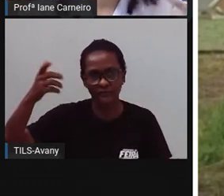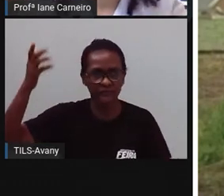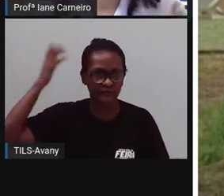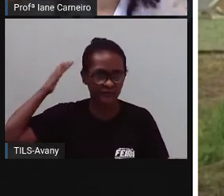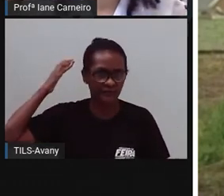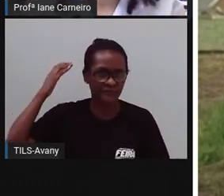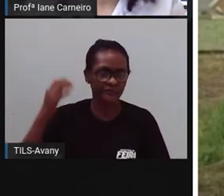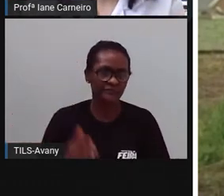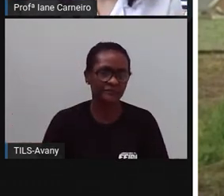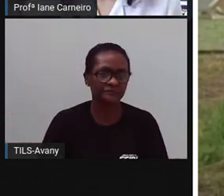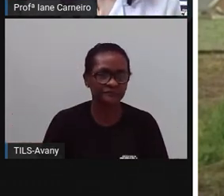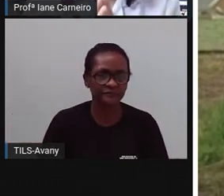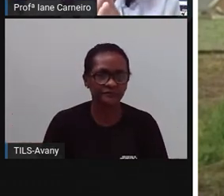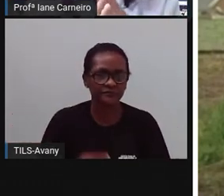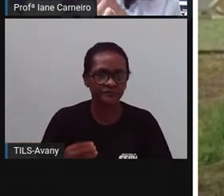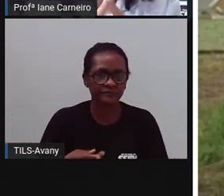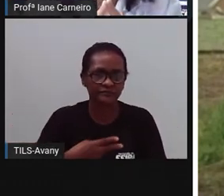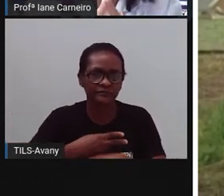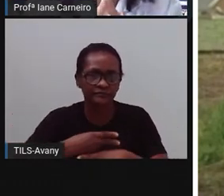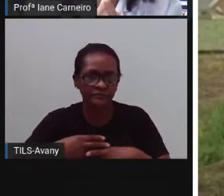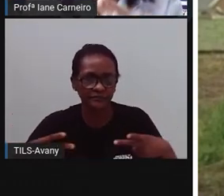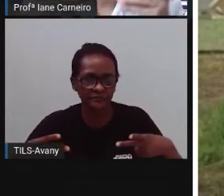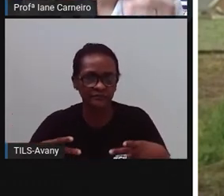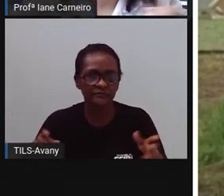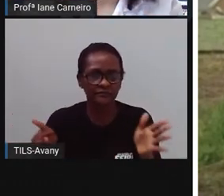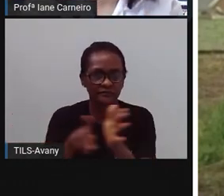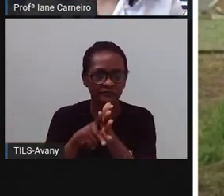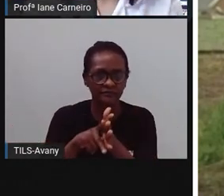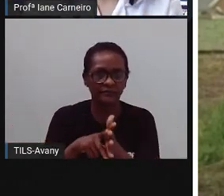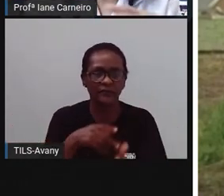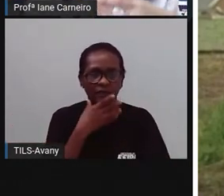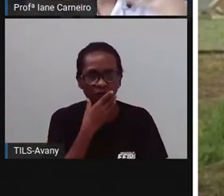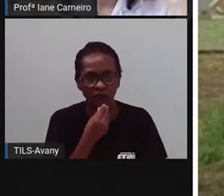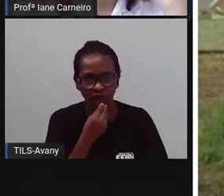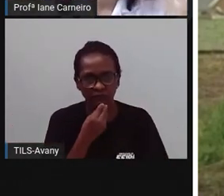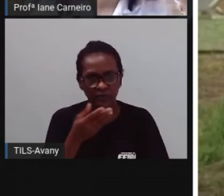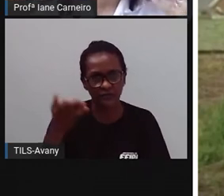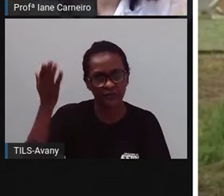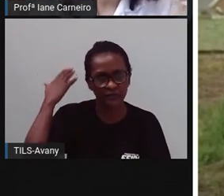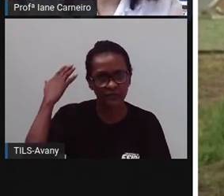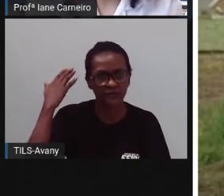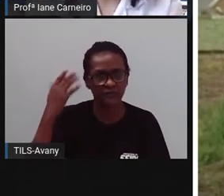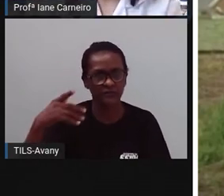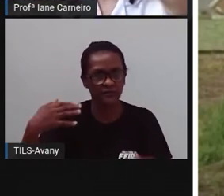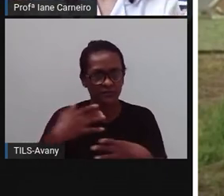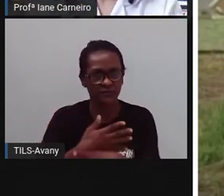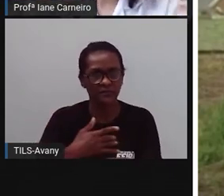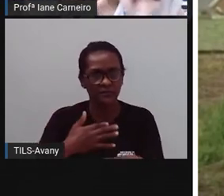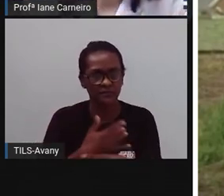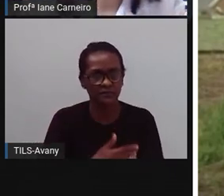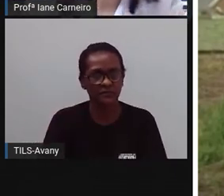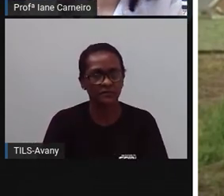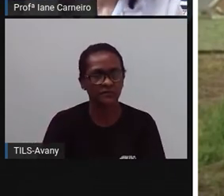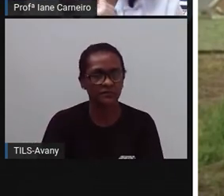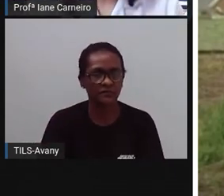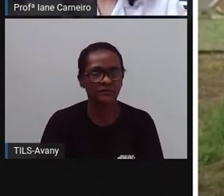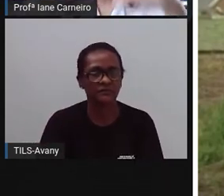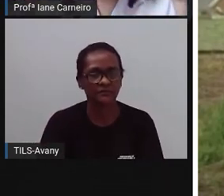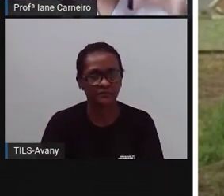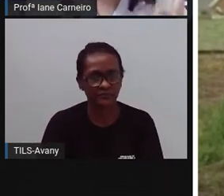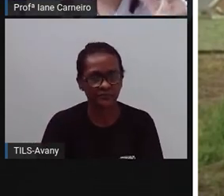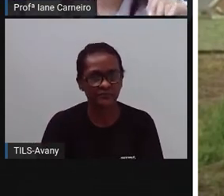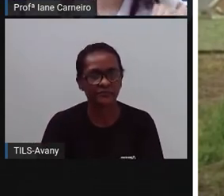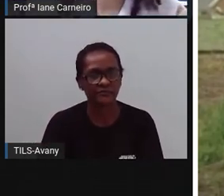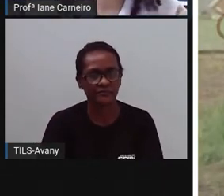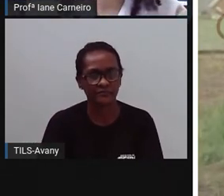usavam. Então, é um museu, assim, fantástico. A PROA também fica encantada de ir nesse museu. E eu tenho